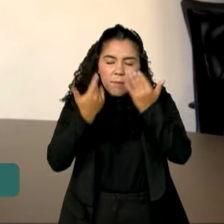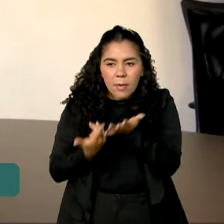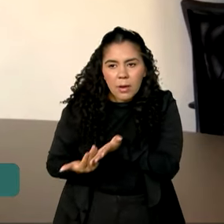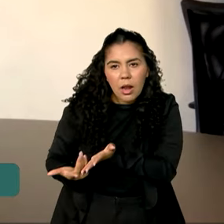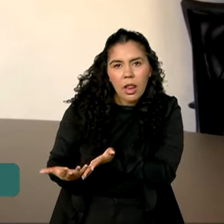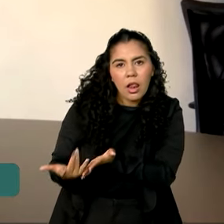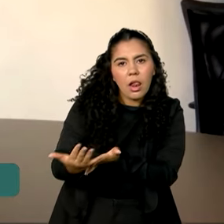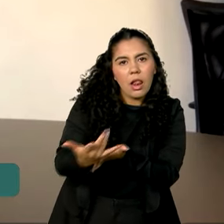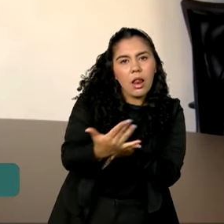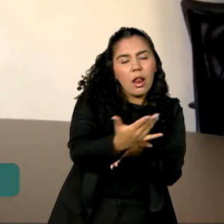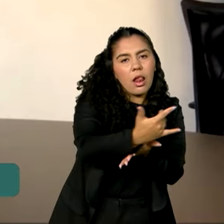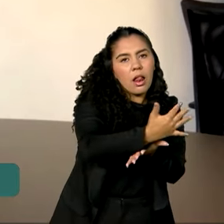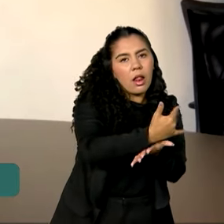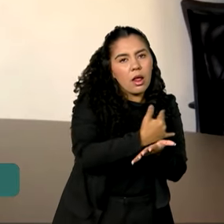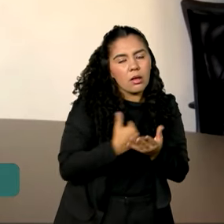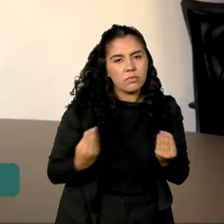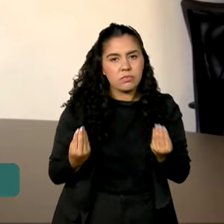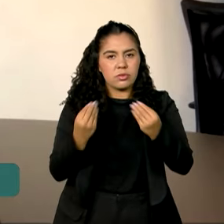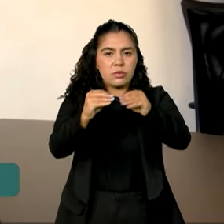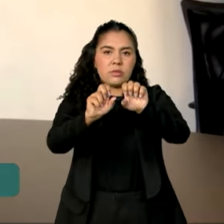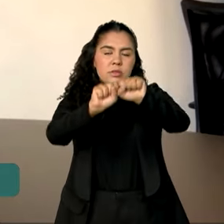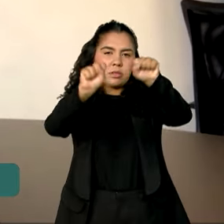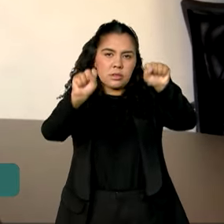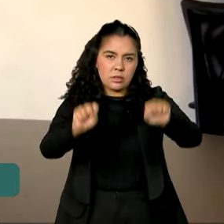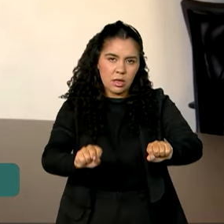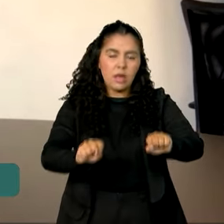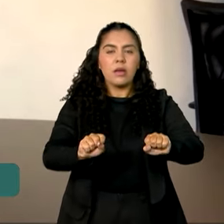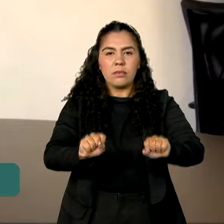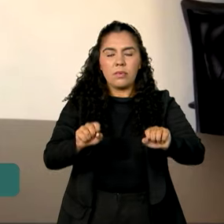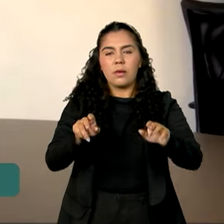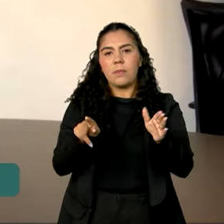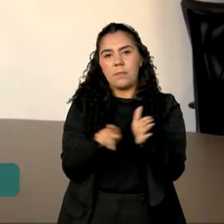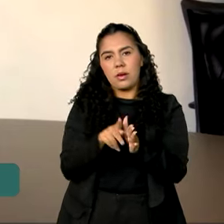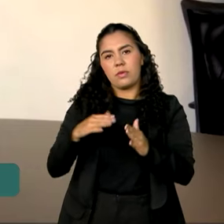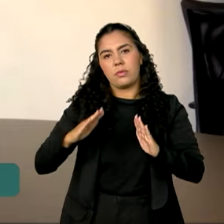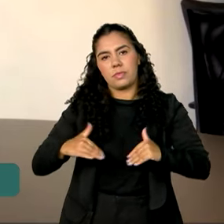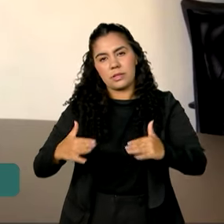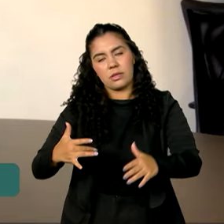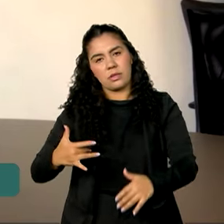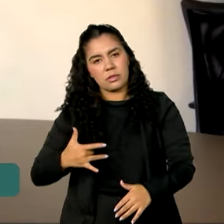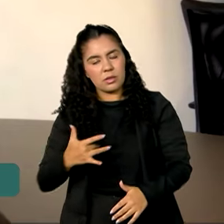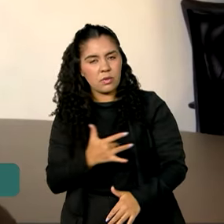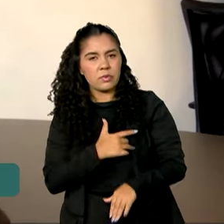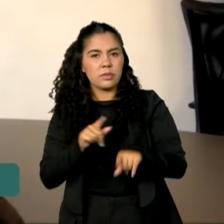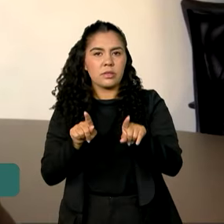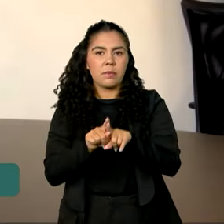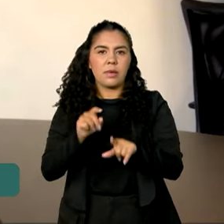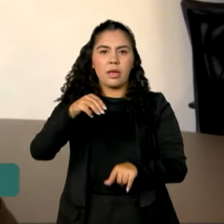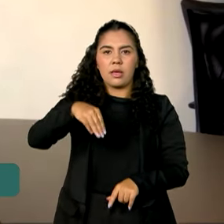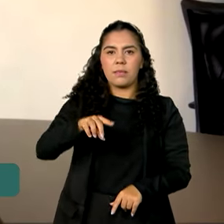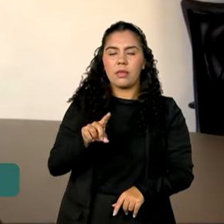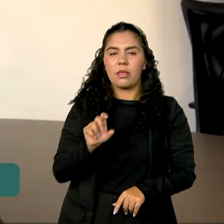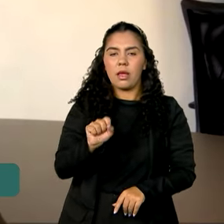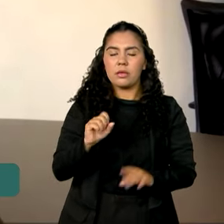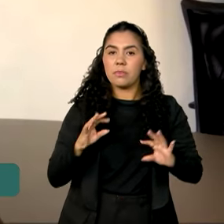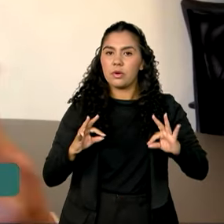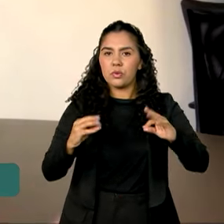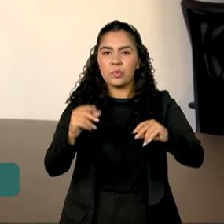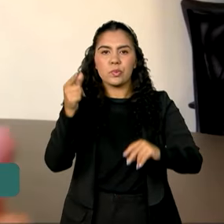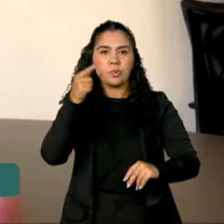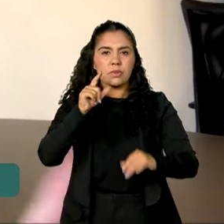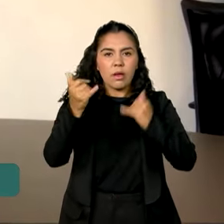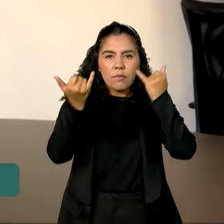trabalhamos na integração dos sistemas do MDS, do Ministério da Saúde, para que todos possam ter essa informação